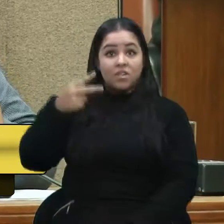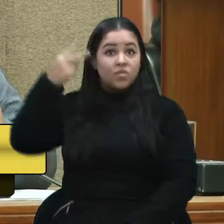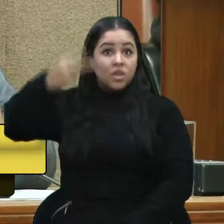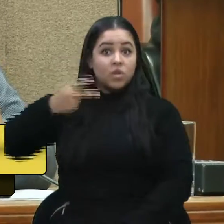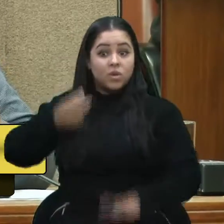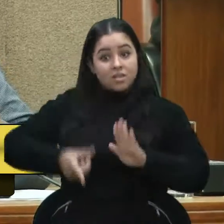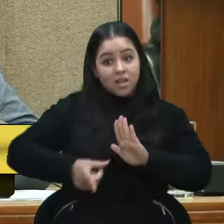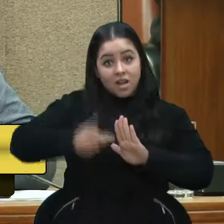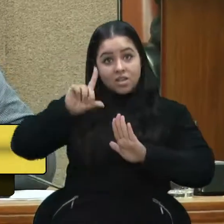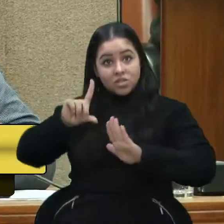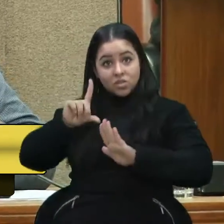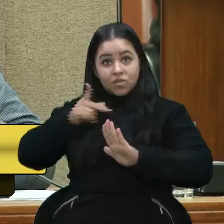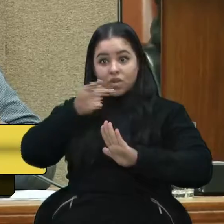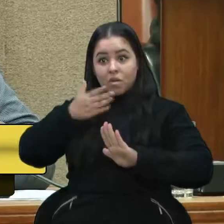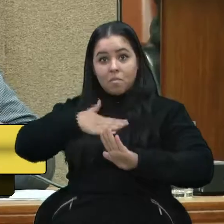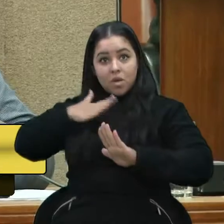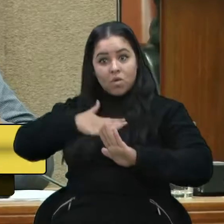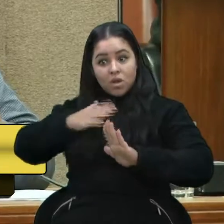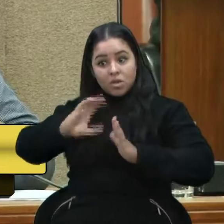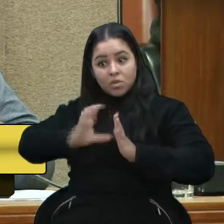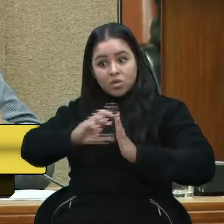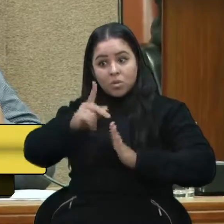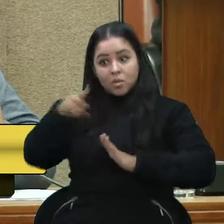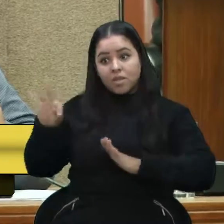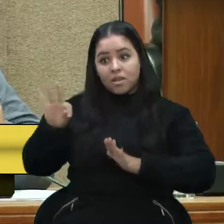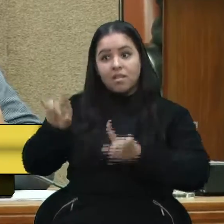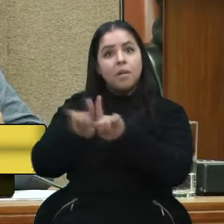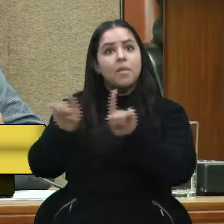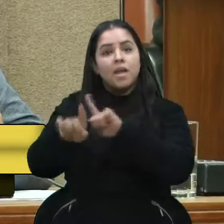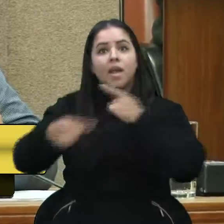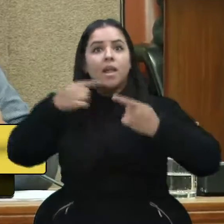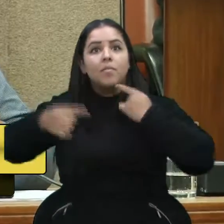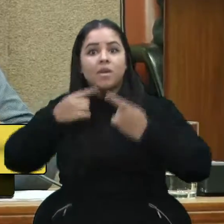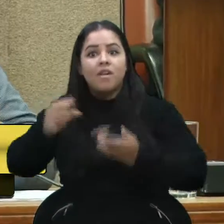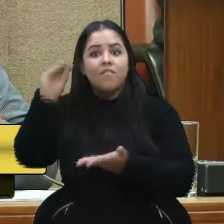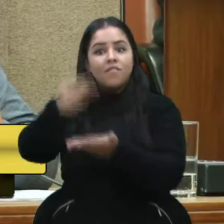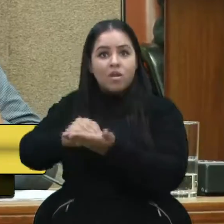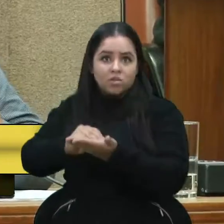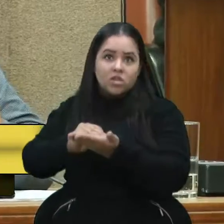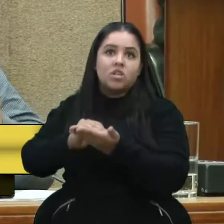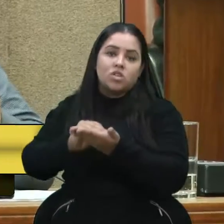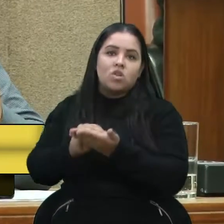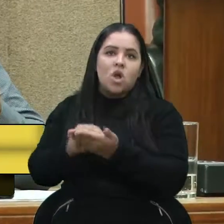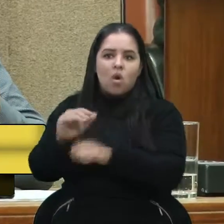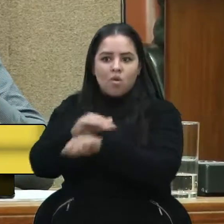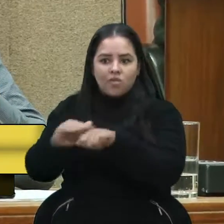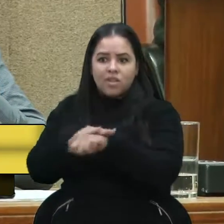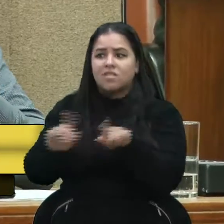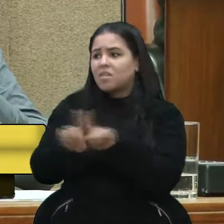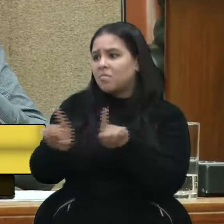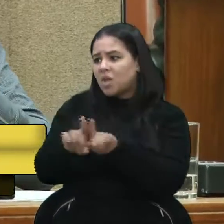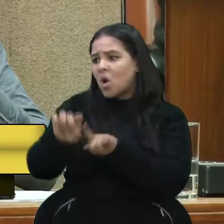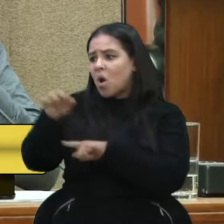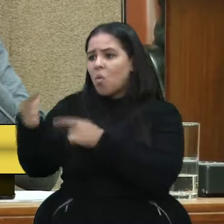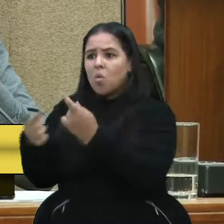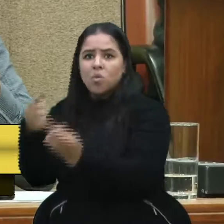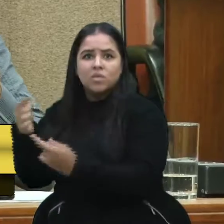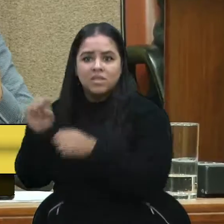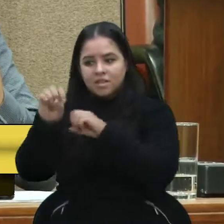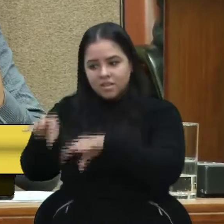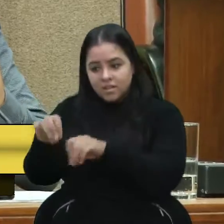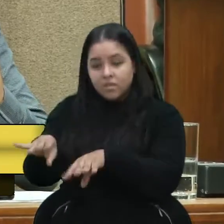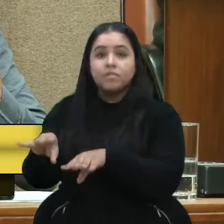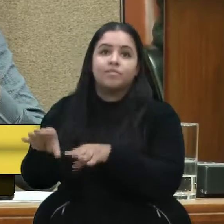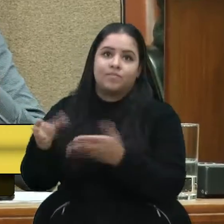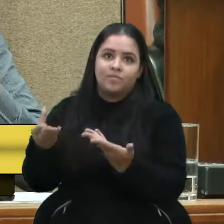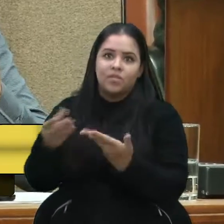antecederam e que não são do PT. E que reclamaram pela falta de diálogo. Inclusive alguns da educação. Então é importante quando a gente pensa